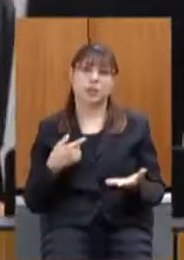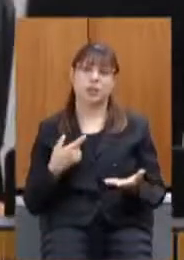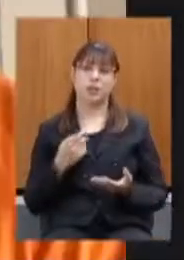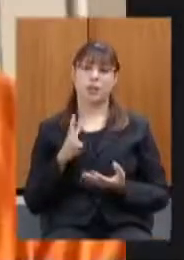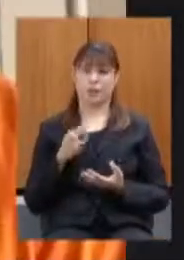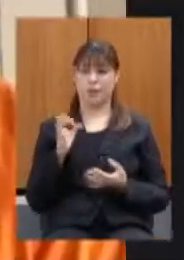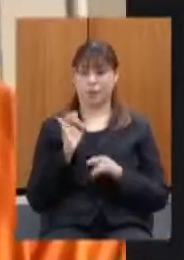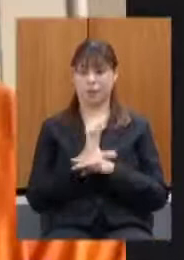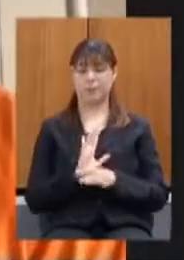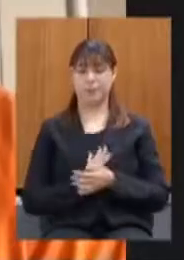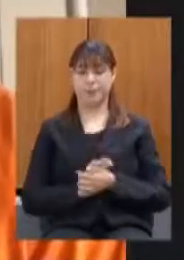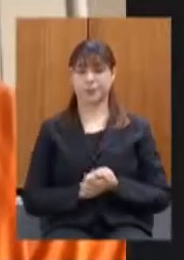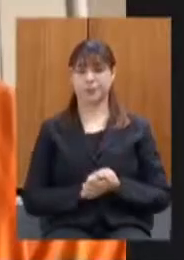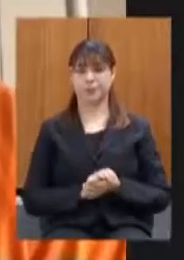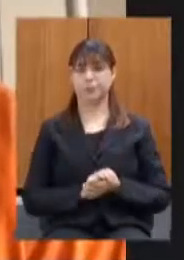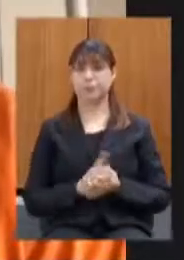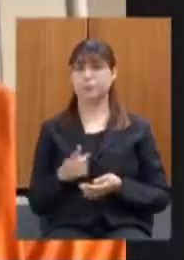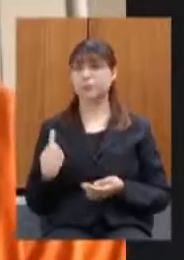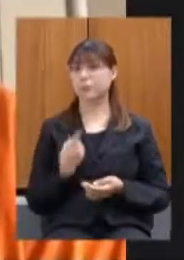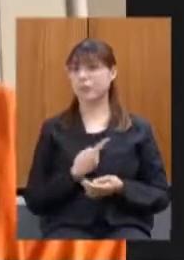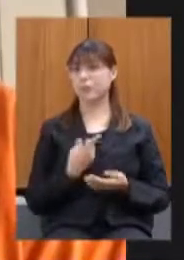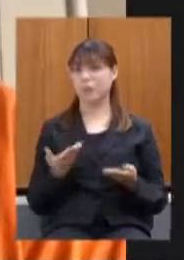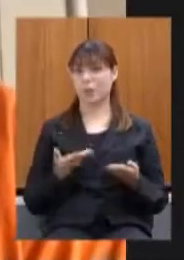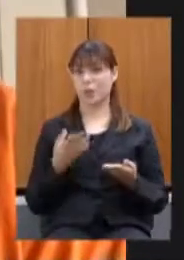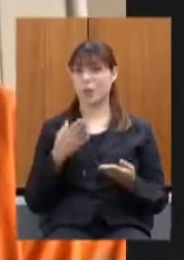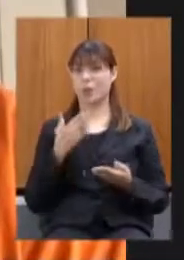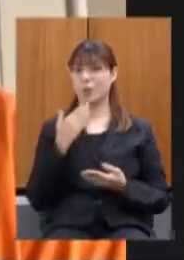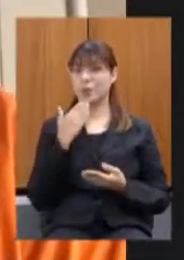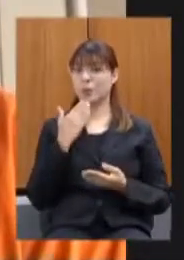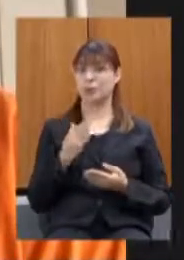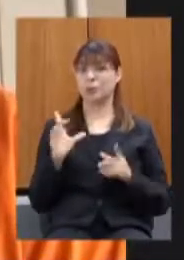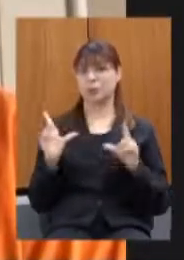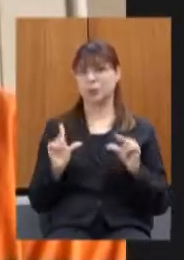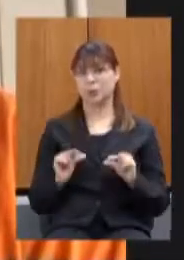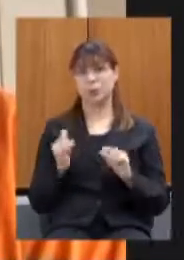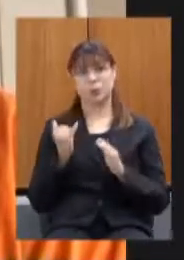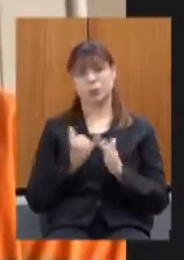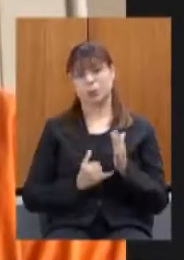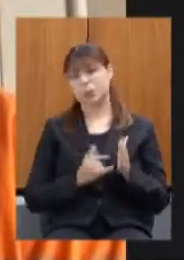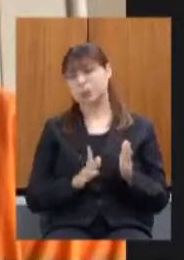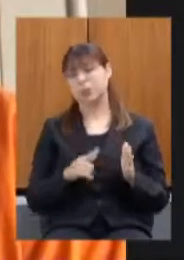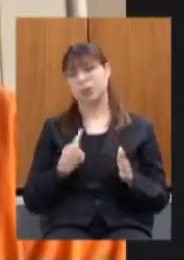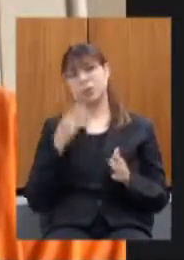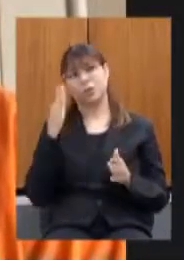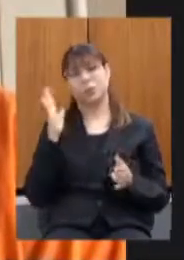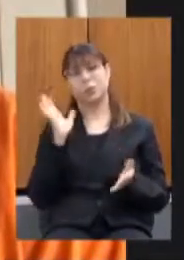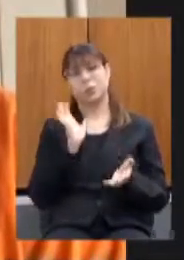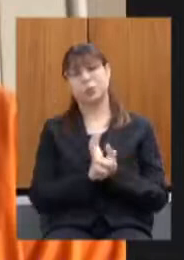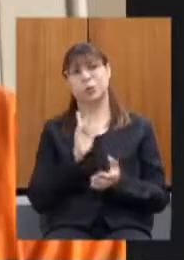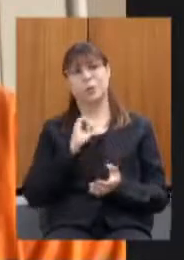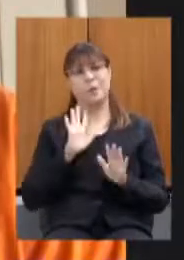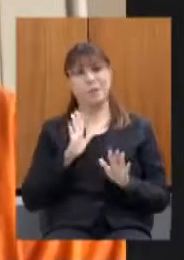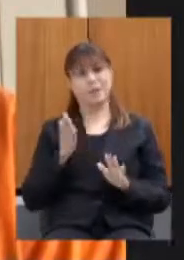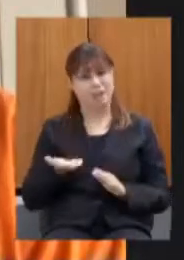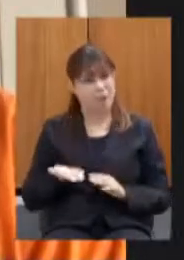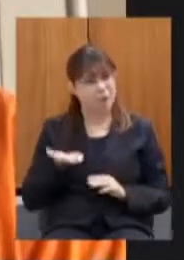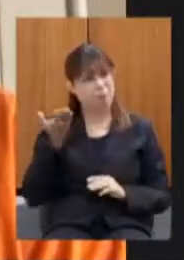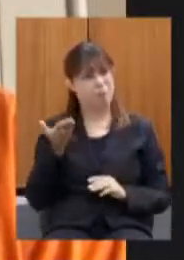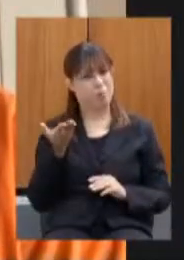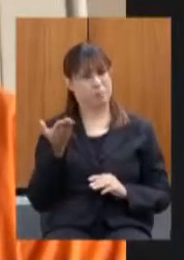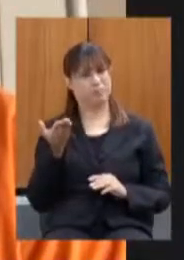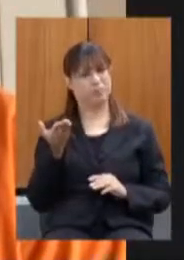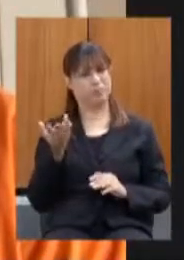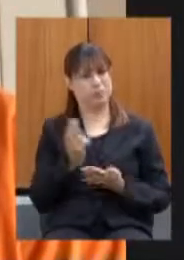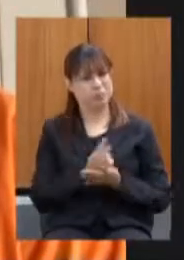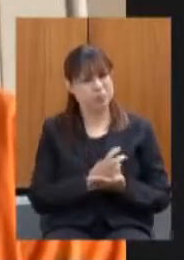vamos aqui estar pedindo para baixar impostos a gente sabe a situação de Minas Gerais mas aumentar a carga